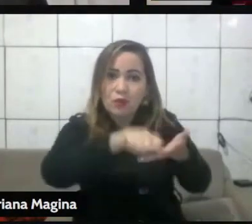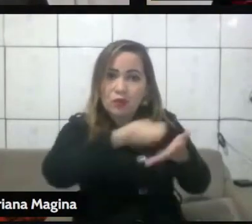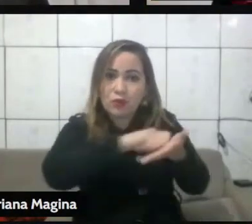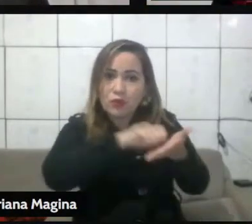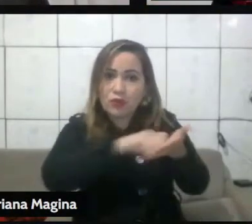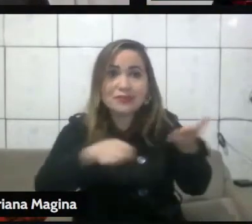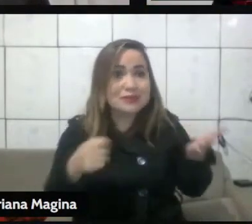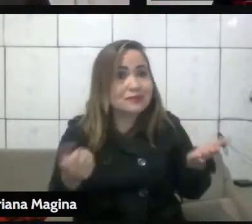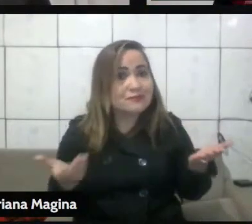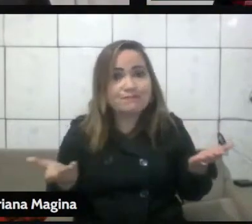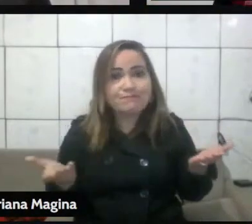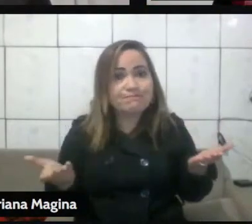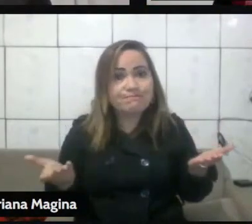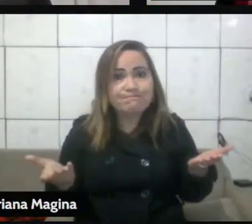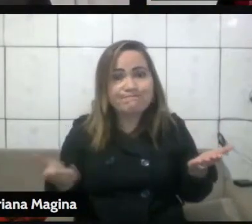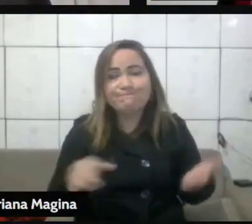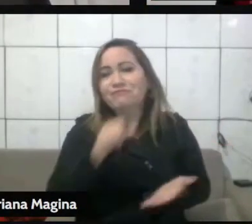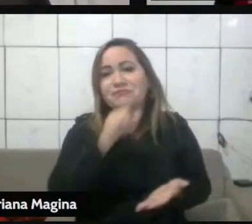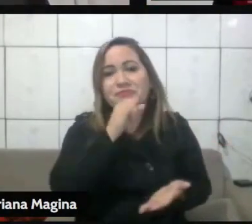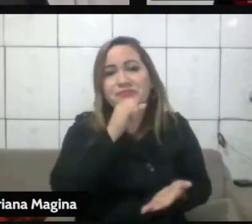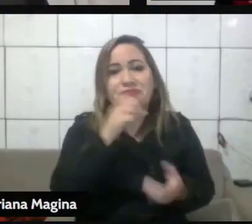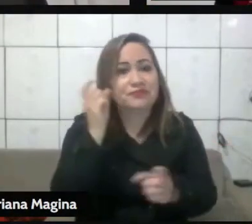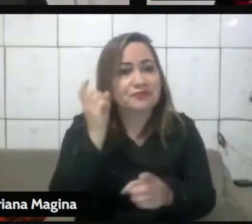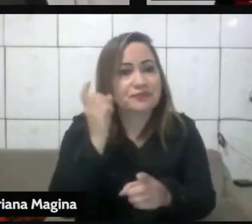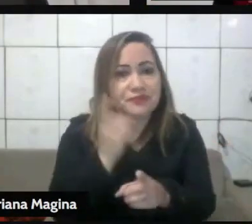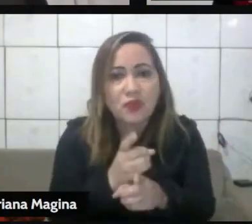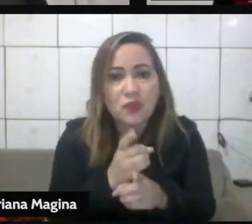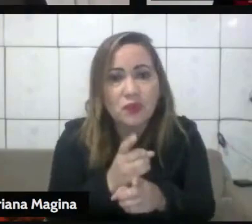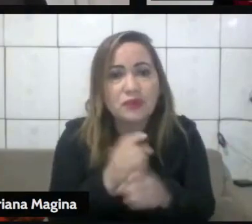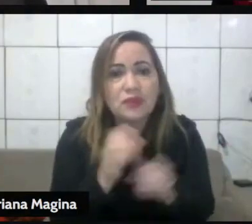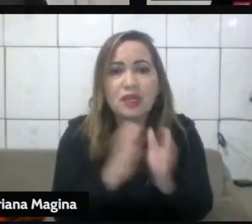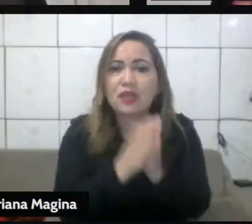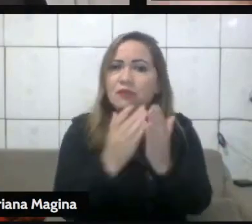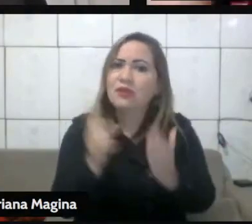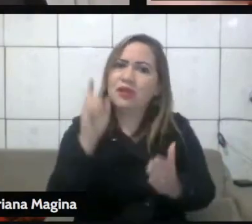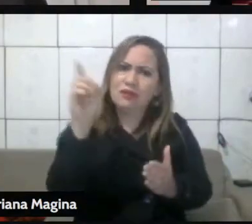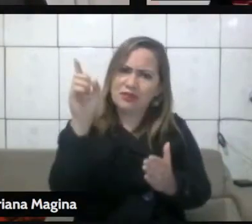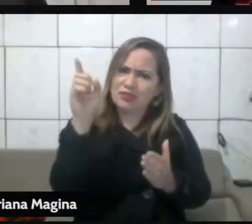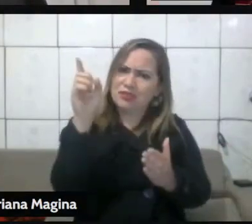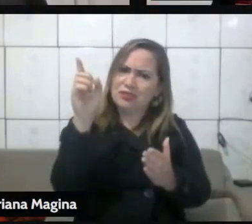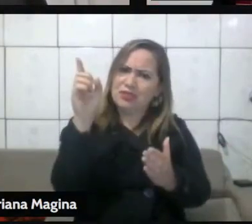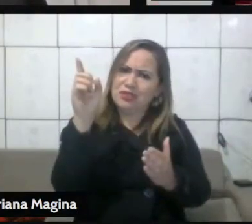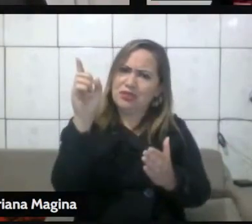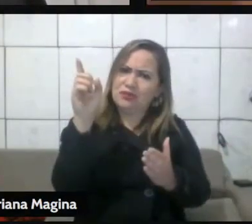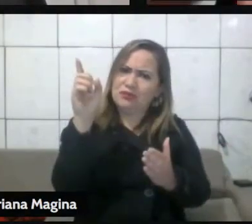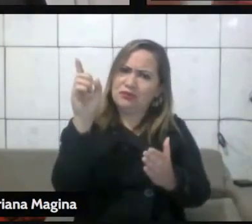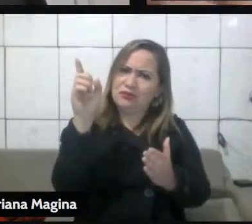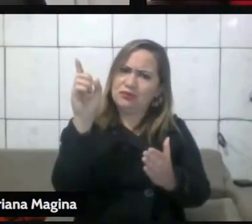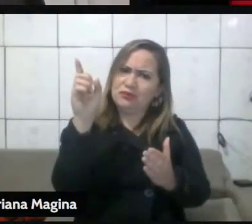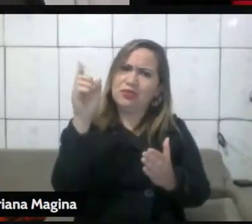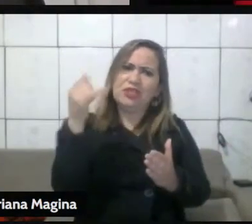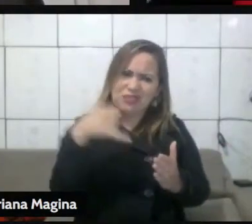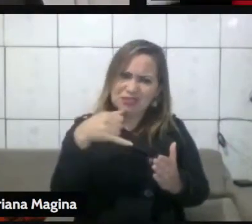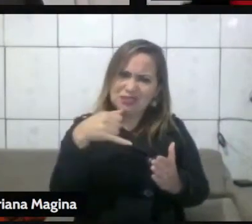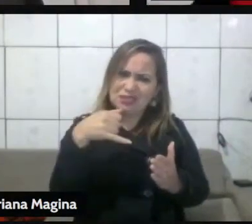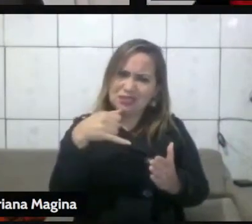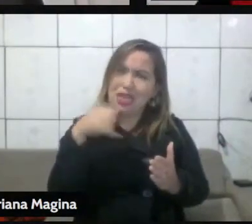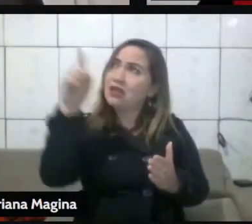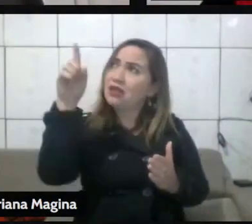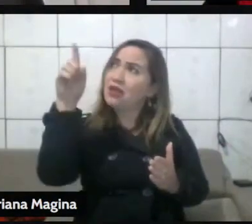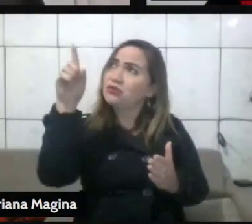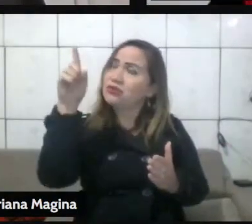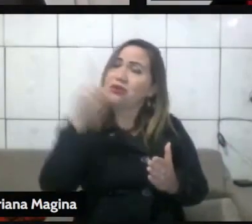exemplo, eu tenho que encontrar a palavra de Deus dentro da escritura, mas nem toda escritura é palavra de Deus. gente pode fazer aqui um monte de